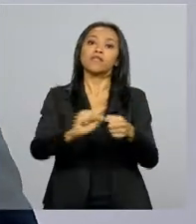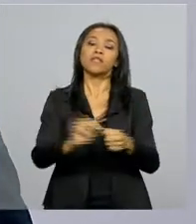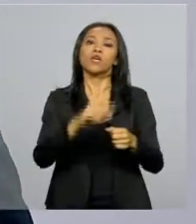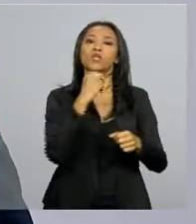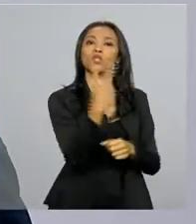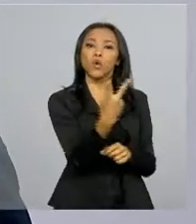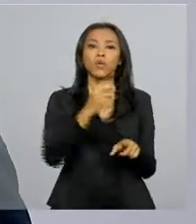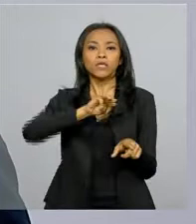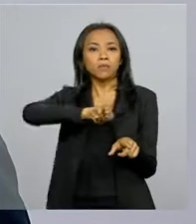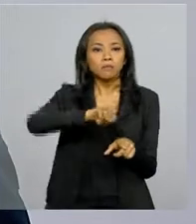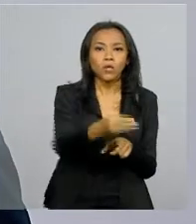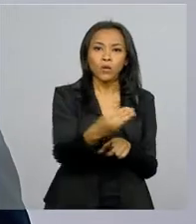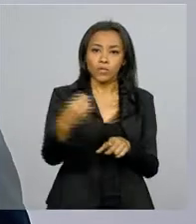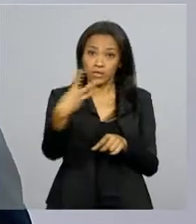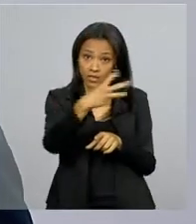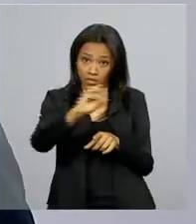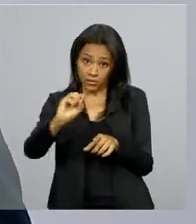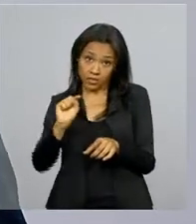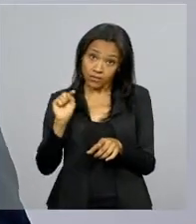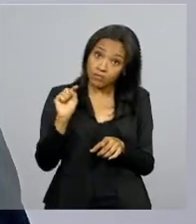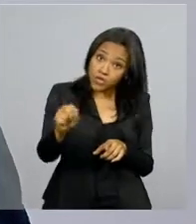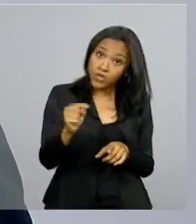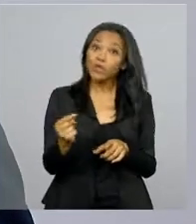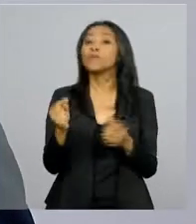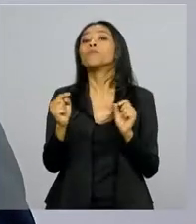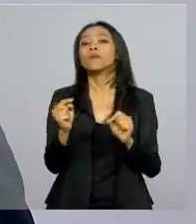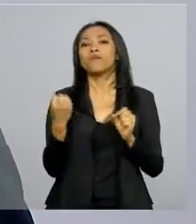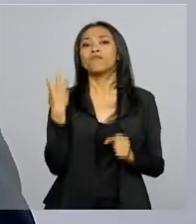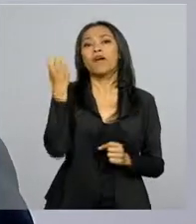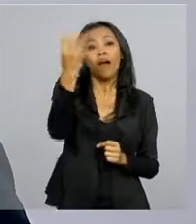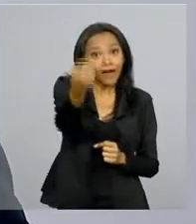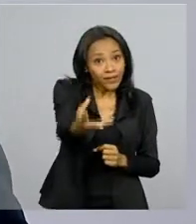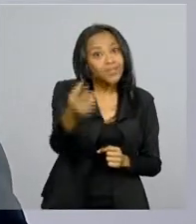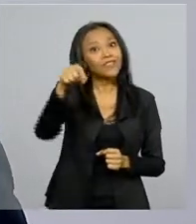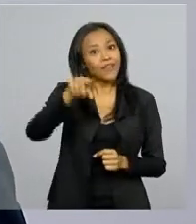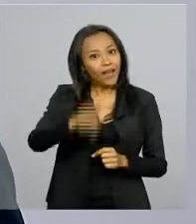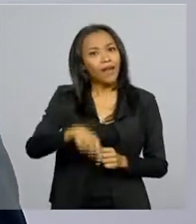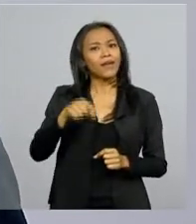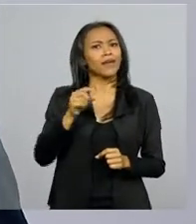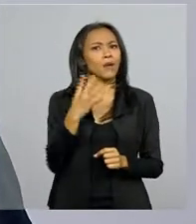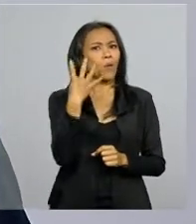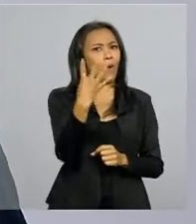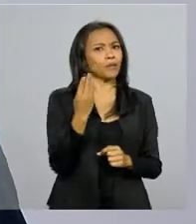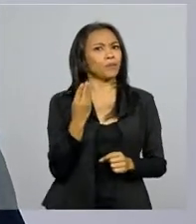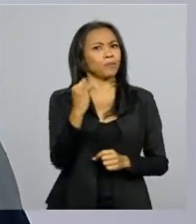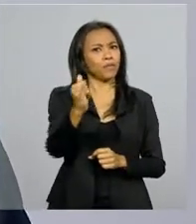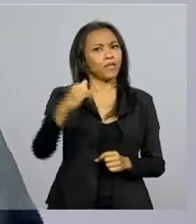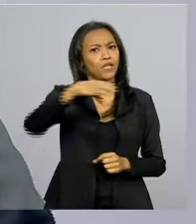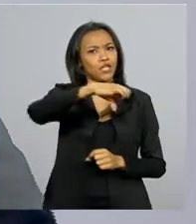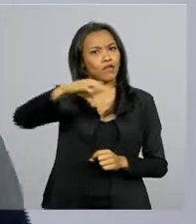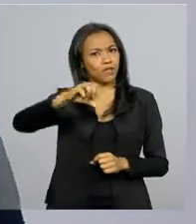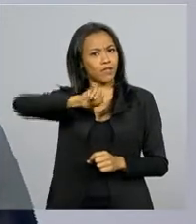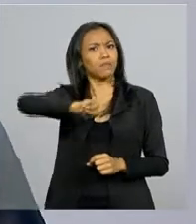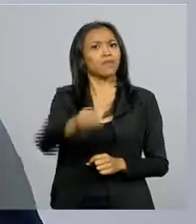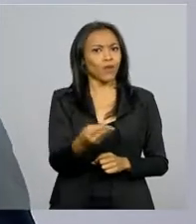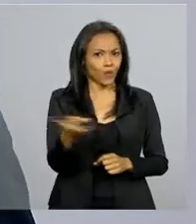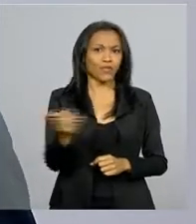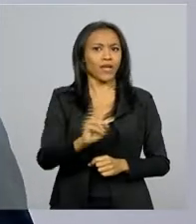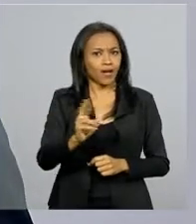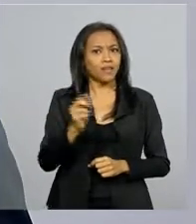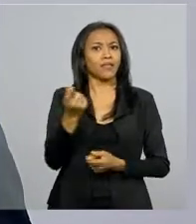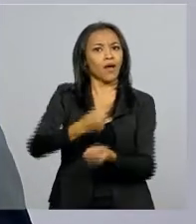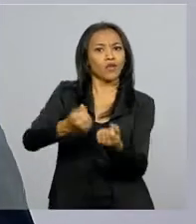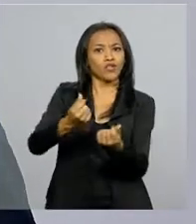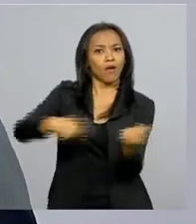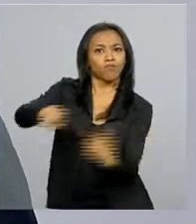milhões e 300 mil viagens, com expectativa de movimentação de 4 bilhões e 900 milhões de reais